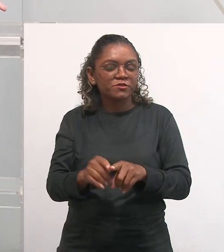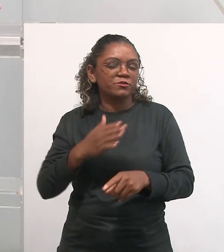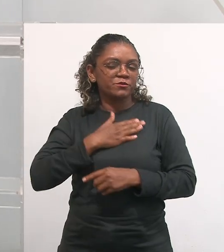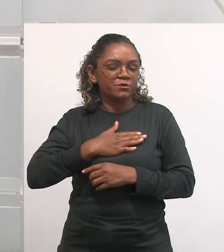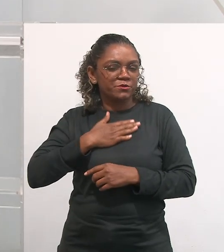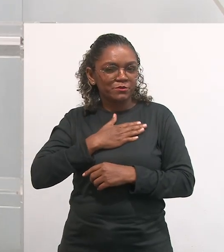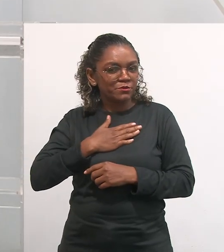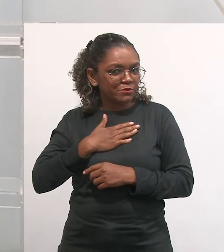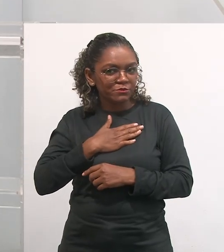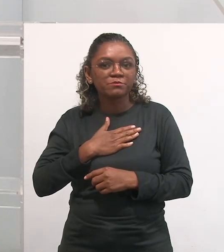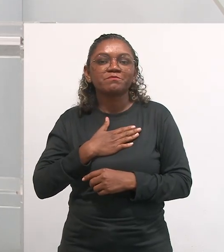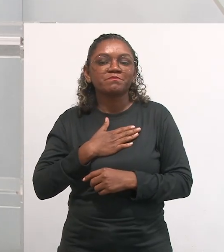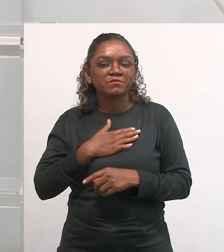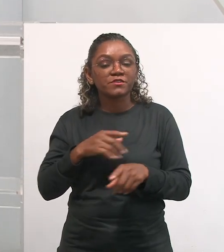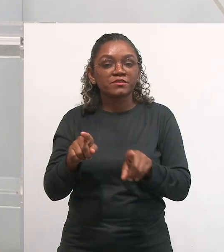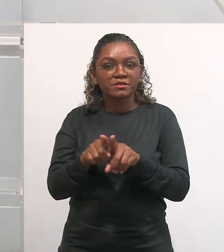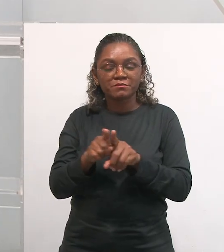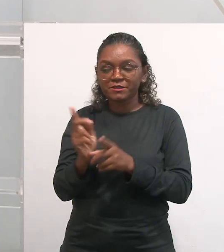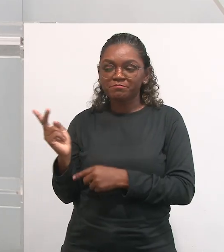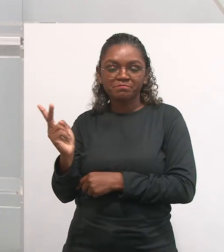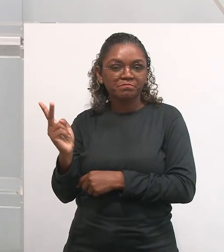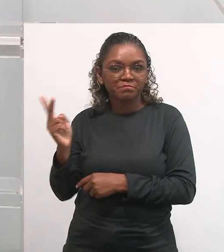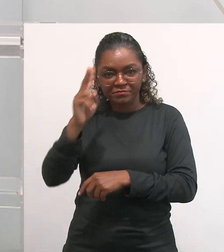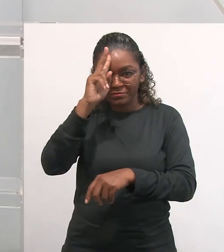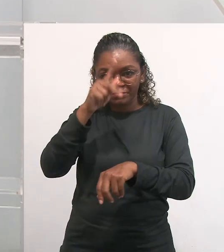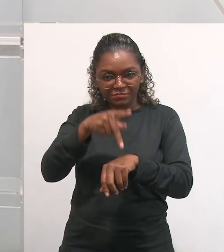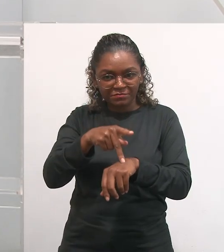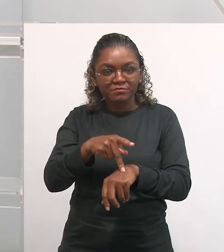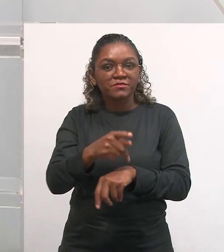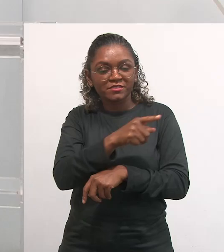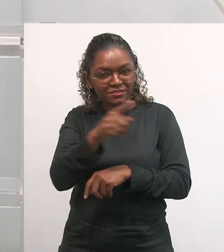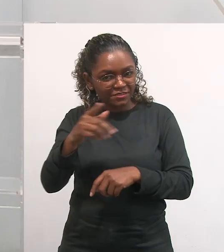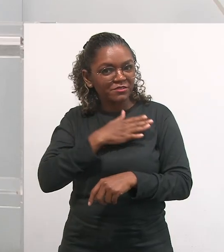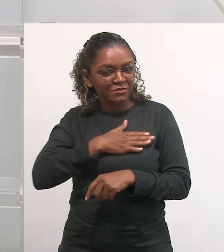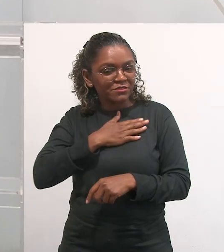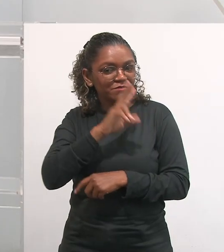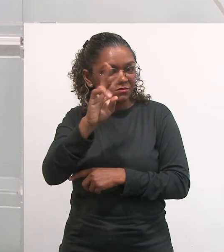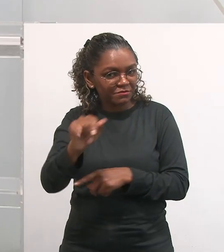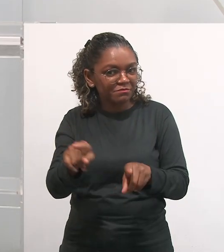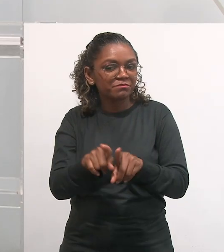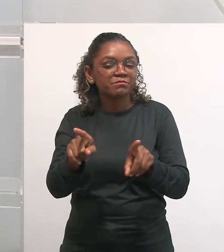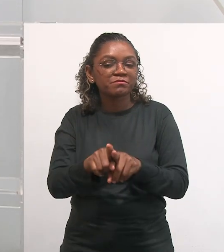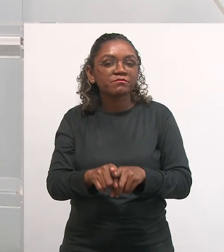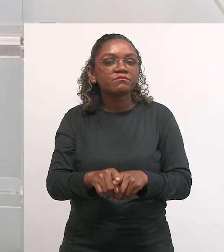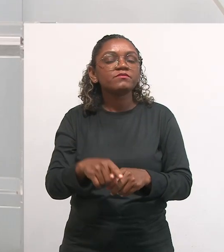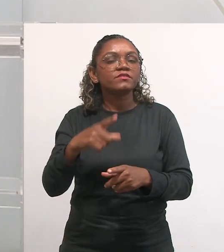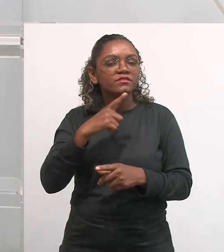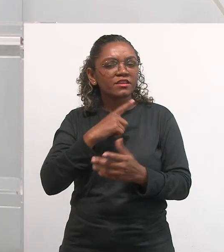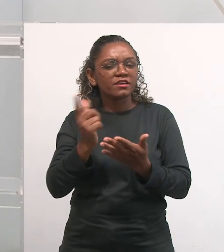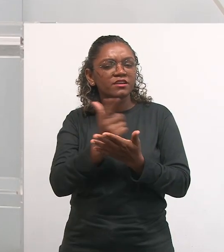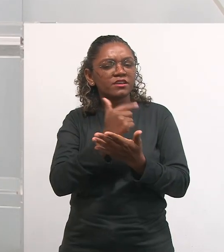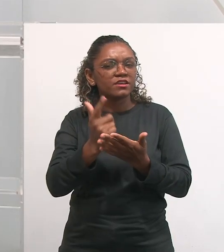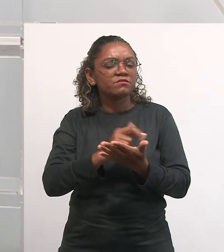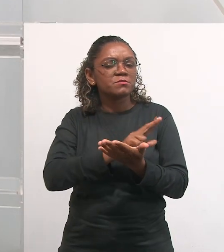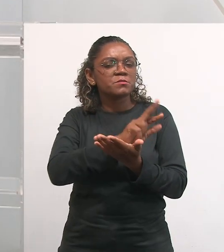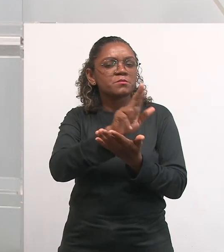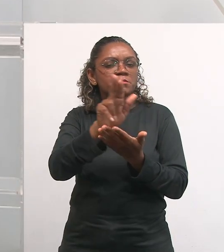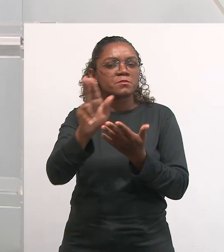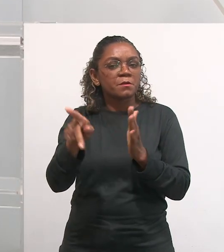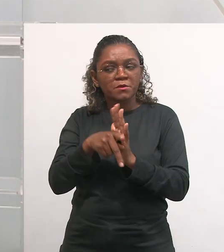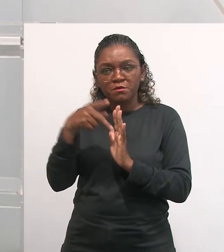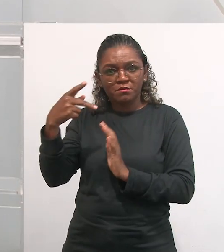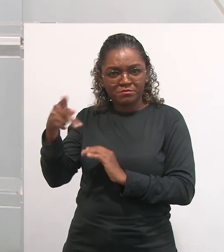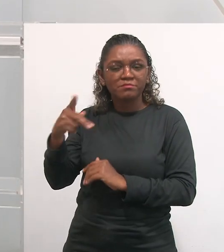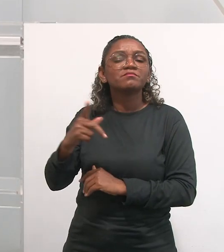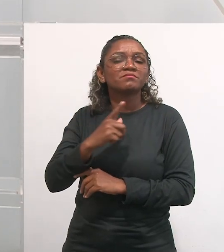sempre com frequência, o Luquezzi também é meu best e com certeza é o best de vocês também. Então, nós temos vários títulos dele na biblioteca,